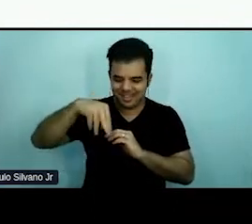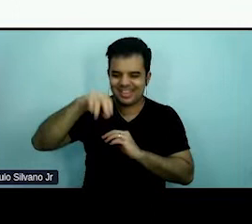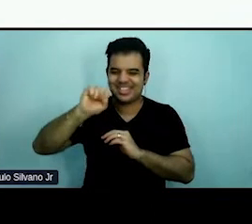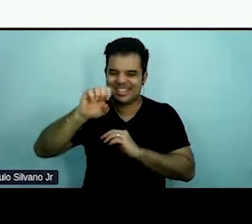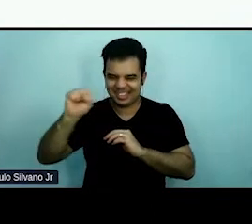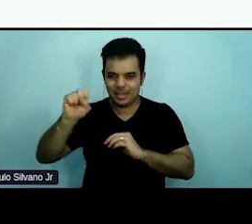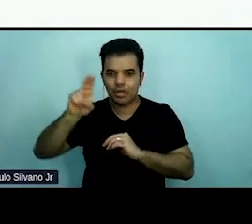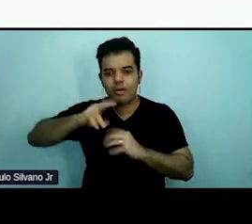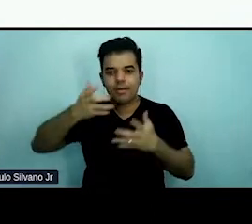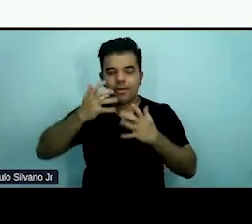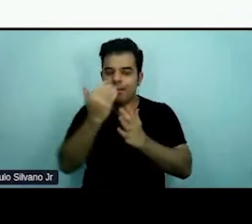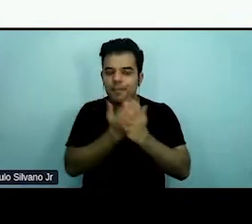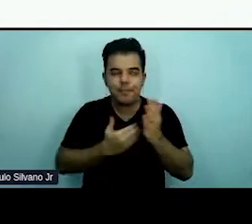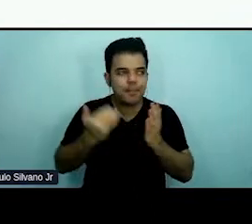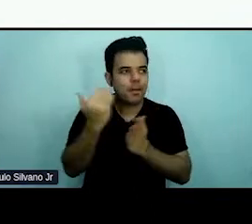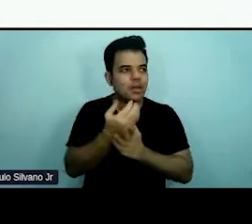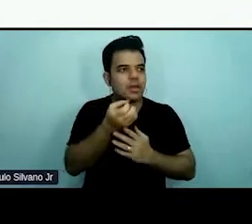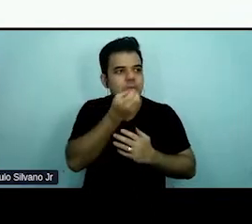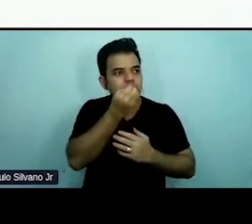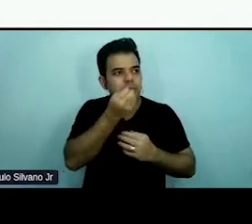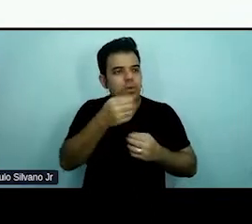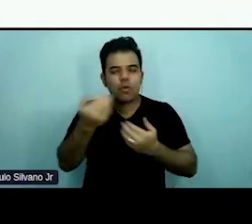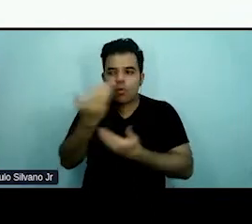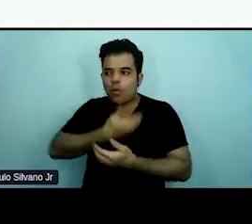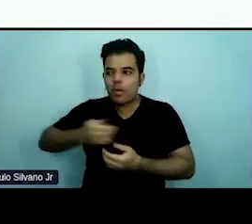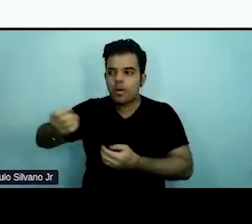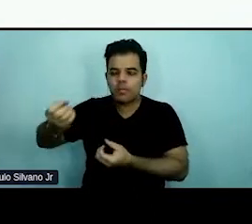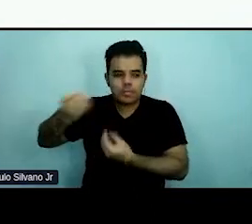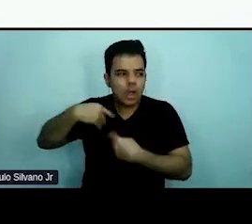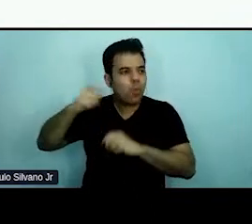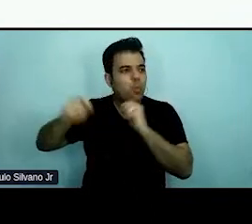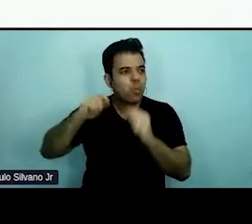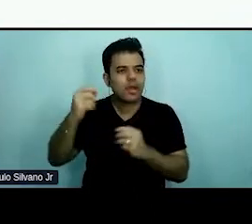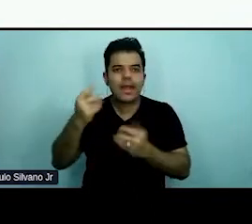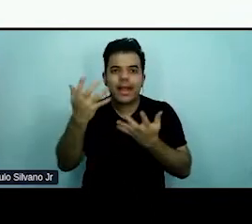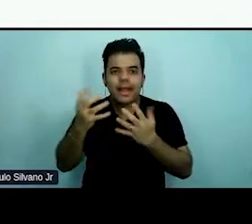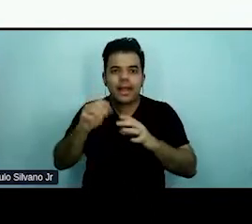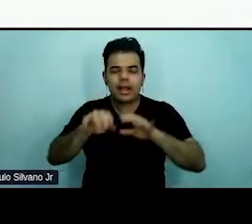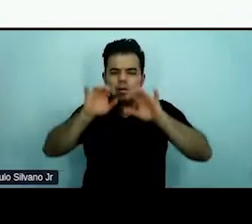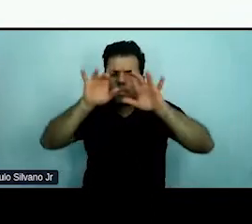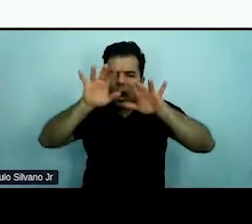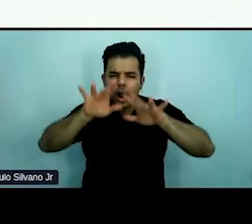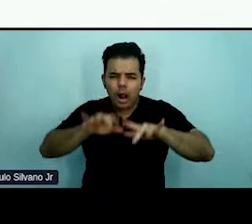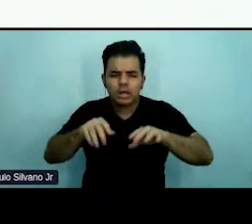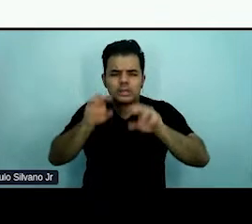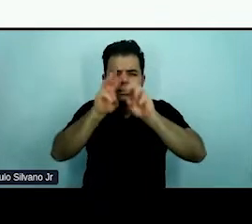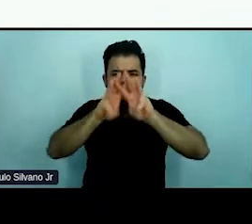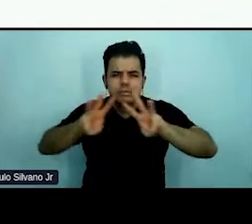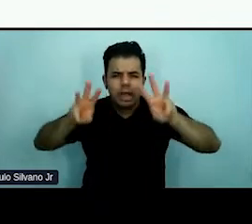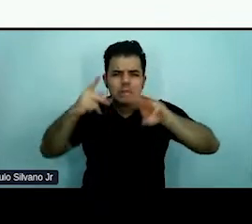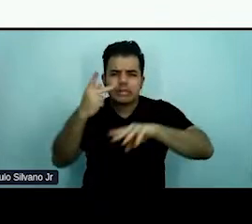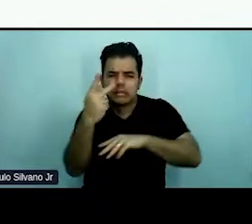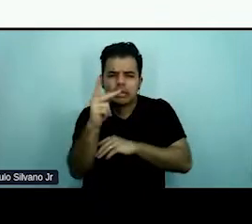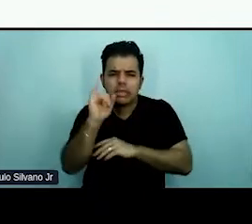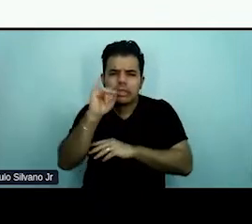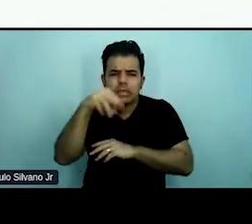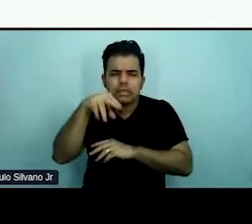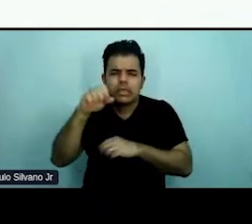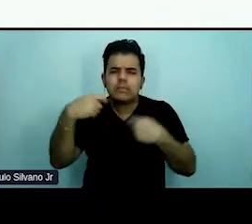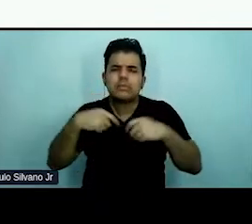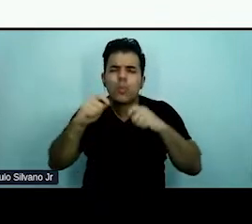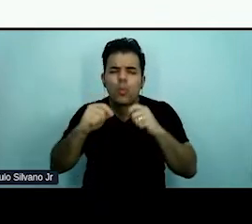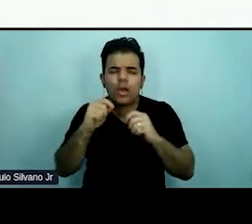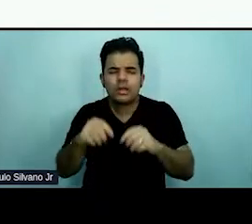melhor sobre o seu benefício. ele precisa encontrar dentro daquele texto, dentro daquele site do INSS o que ele precisa